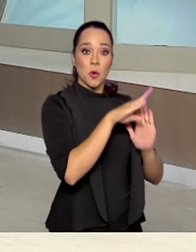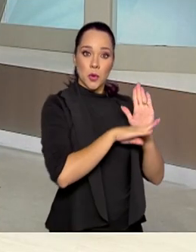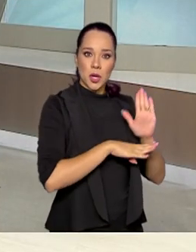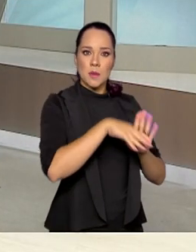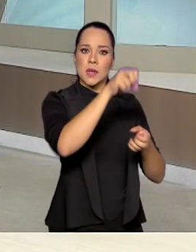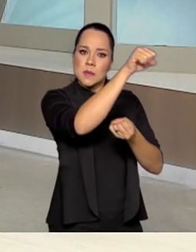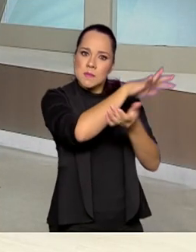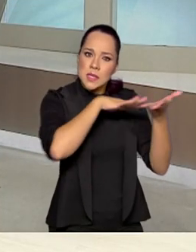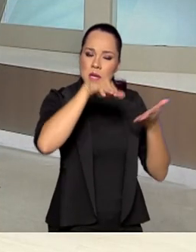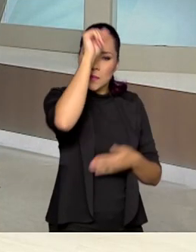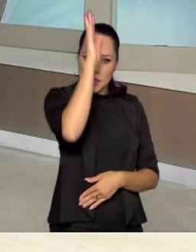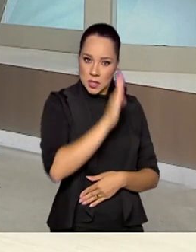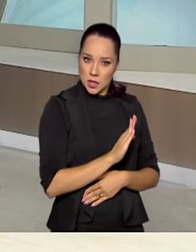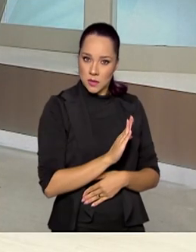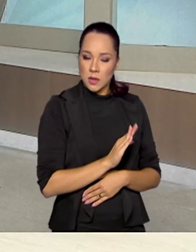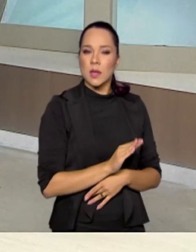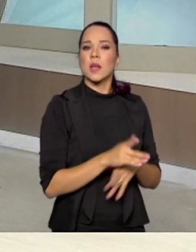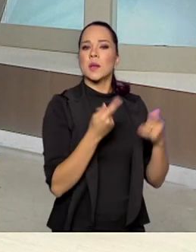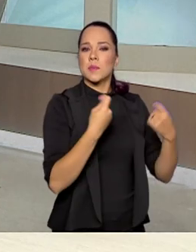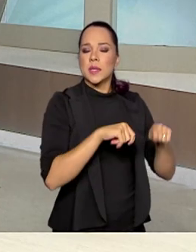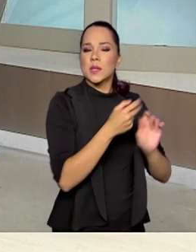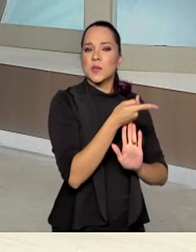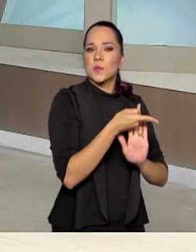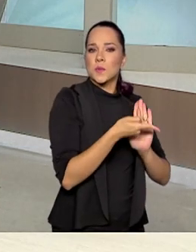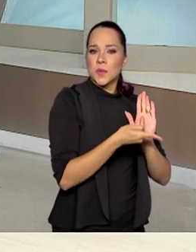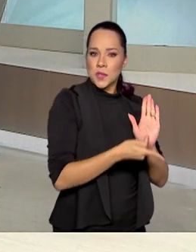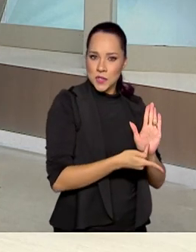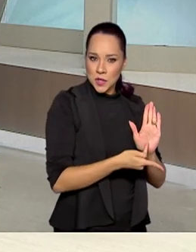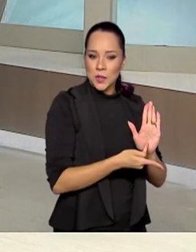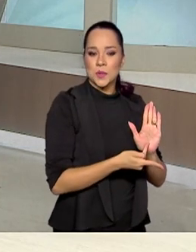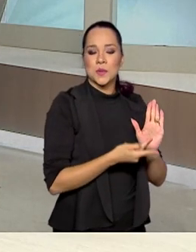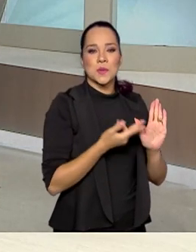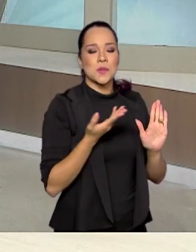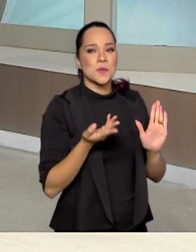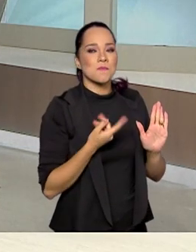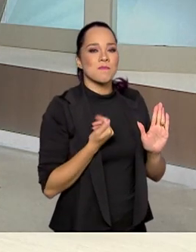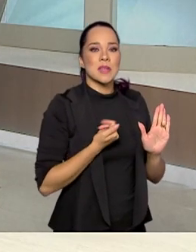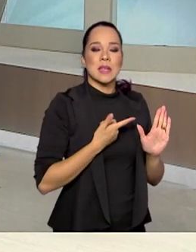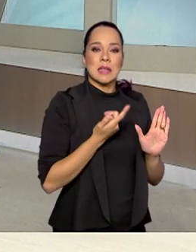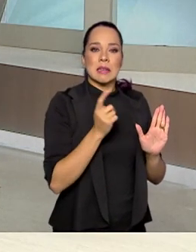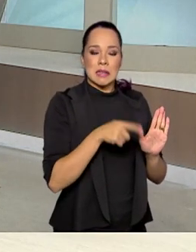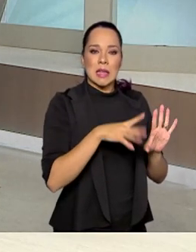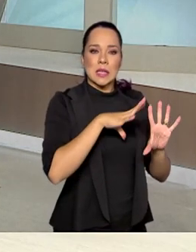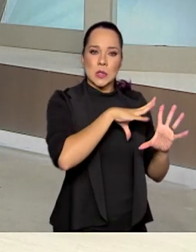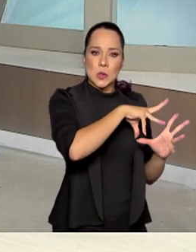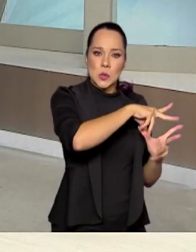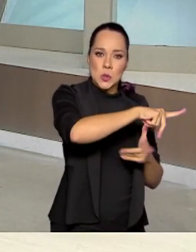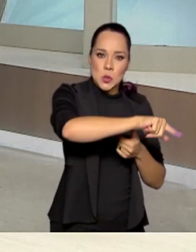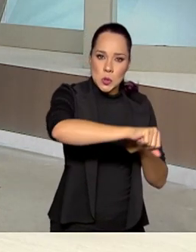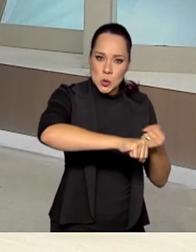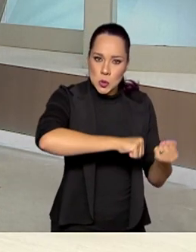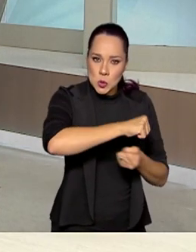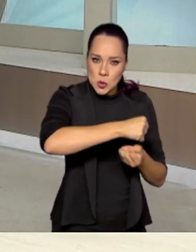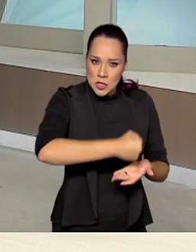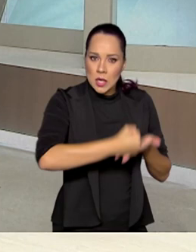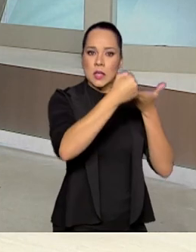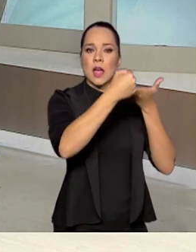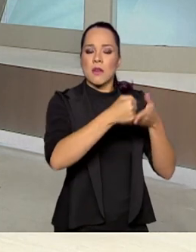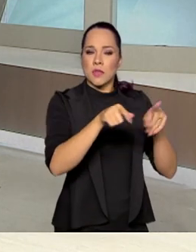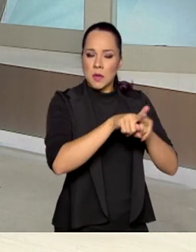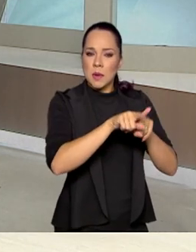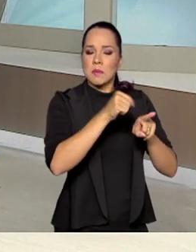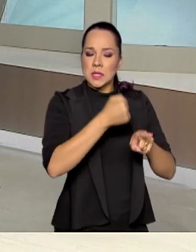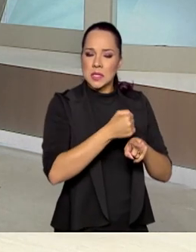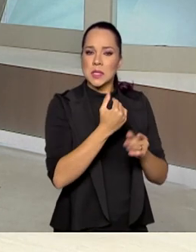Brasileiro, ele precisa de projetos que sejam sustentáveis e ele precisa também de um